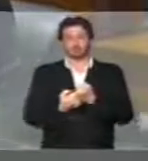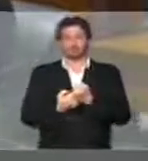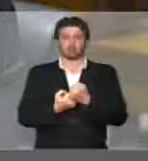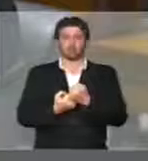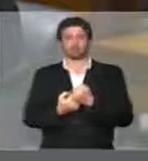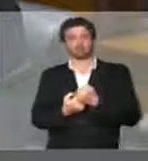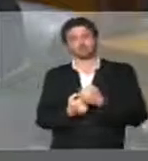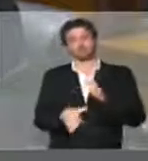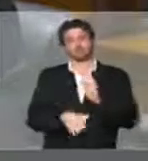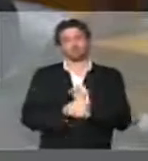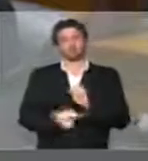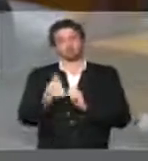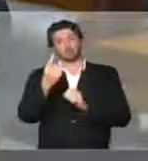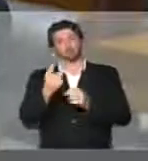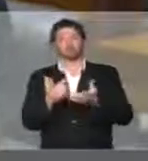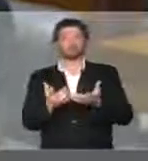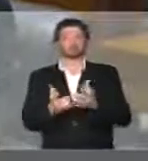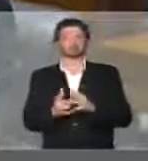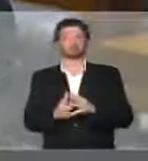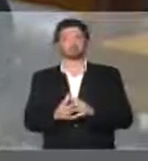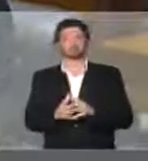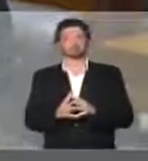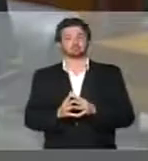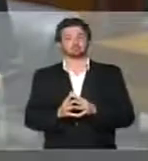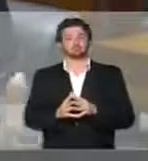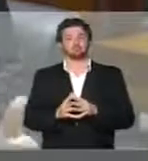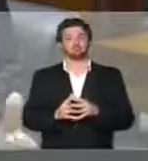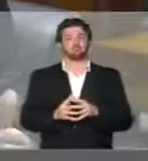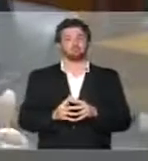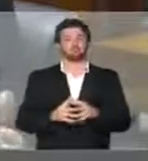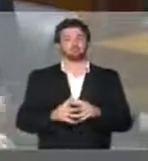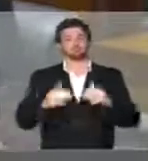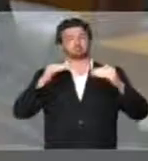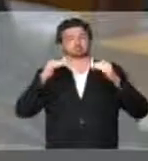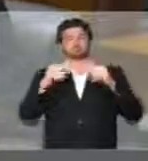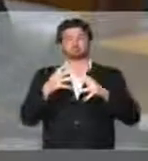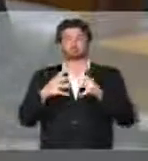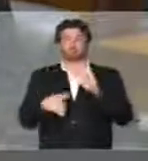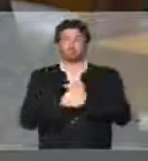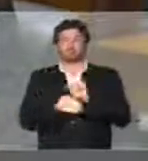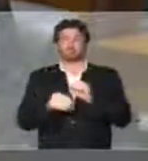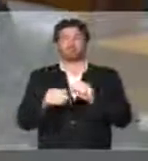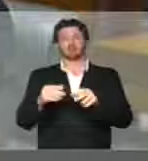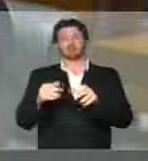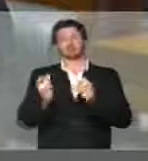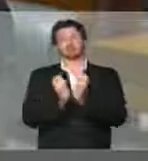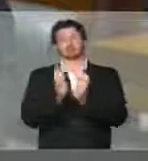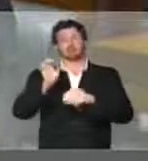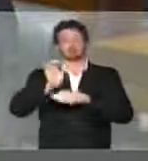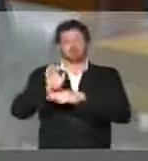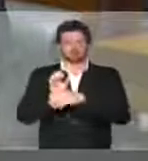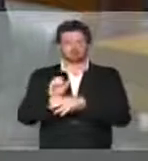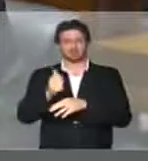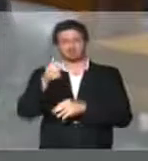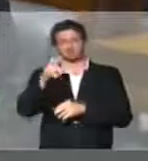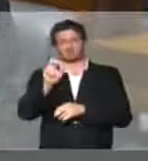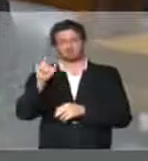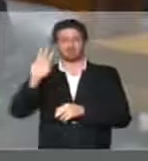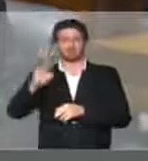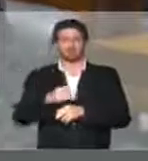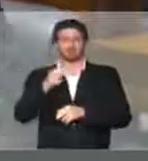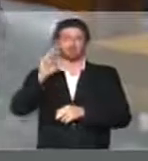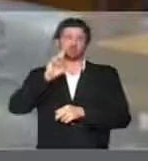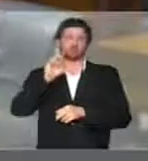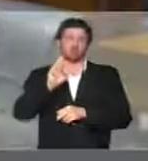nisso, uma emenda de relator, no mesmo proporção das emendas de bancada, da ordem de 150 milhões de